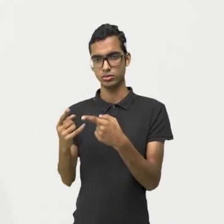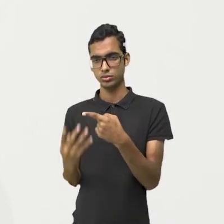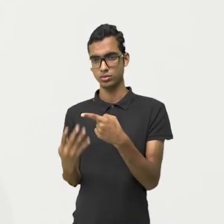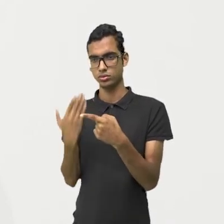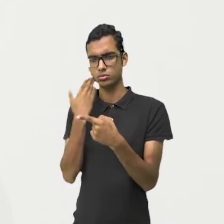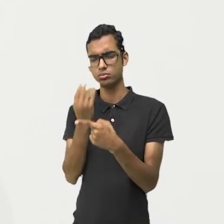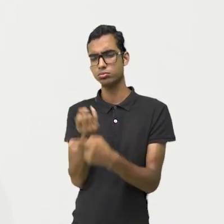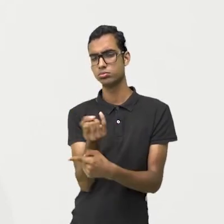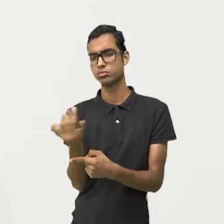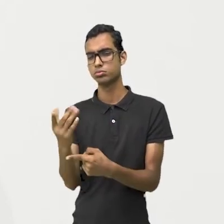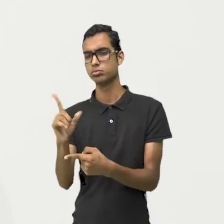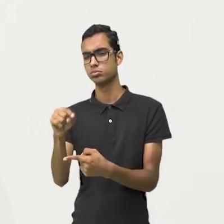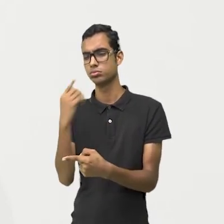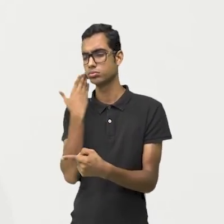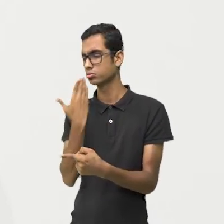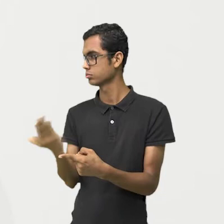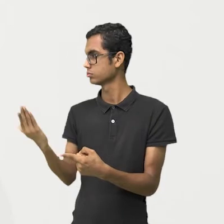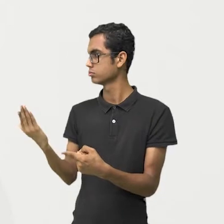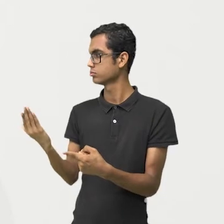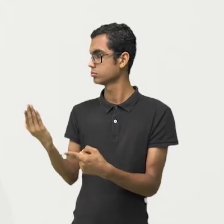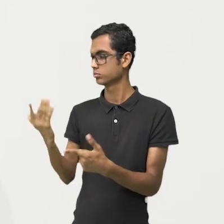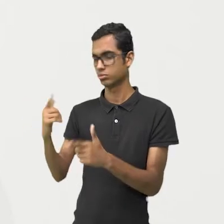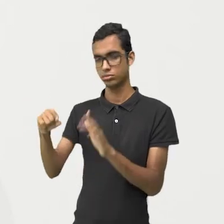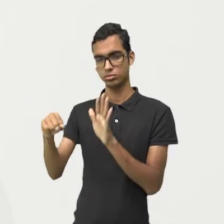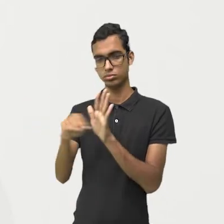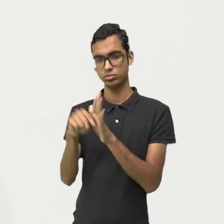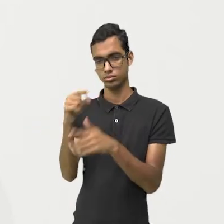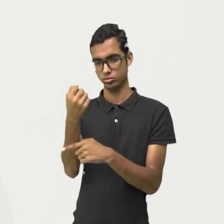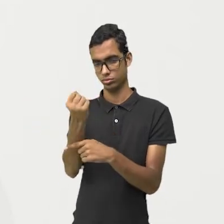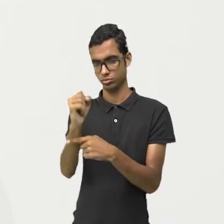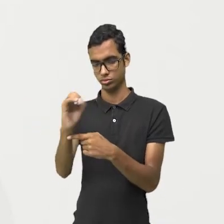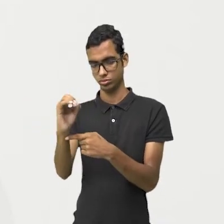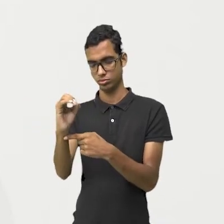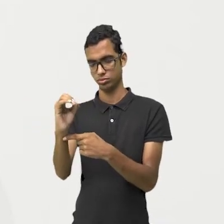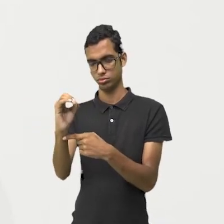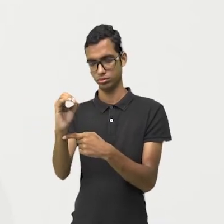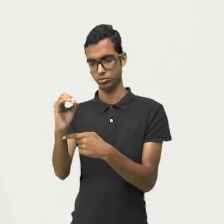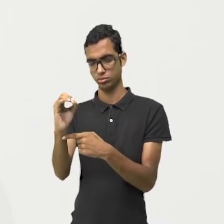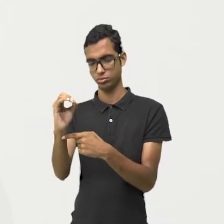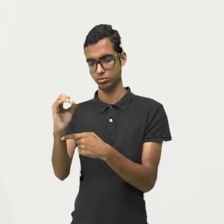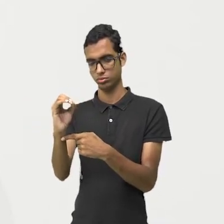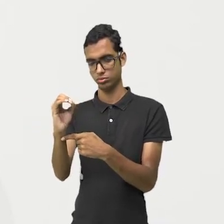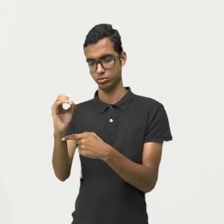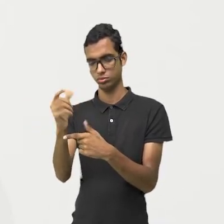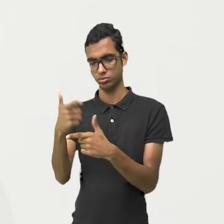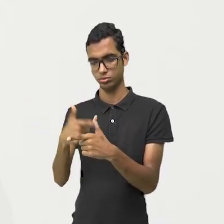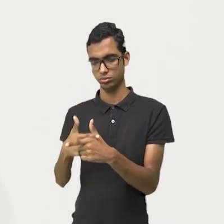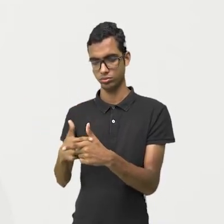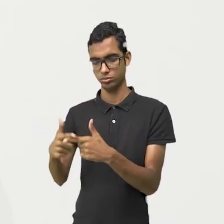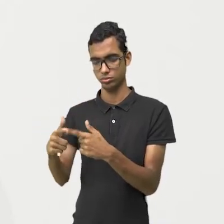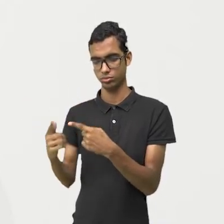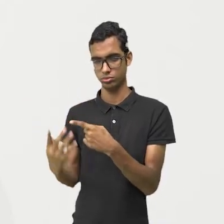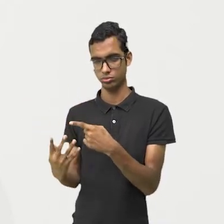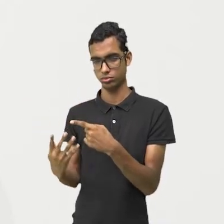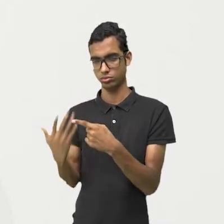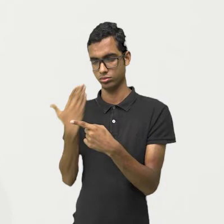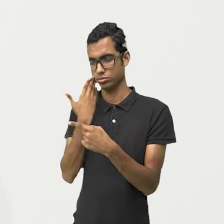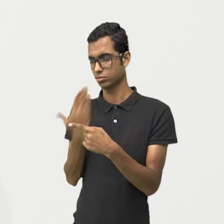Quanto é que eu tenho aqui? Eu tenho menos 80. Então, menos 80,